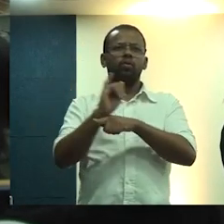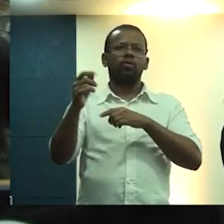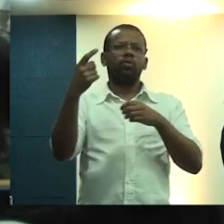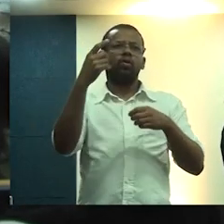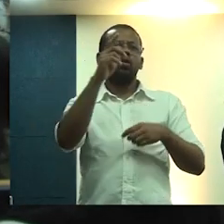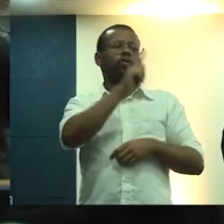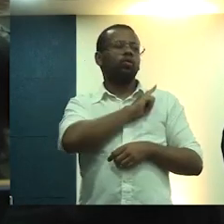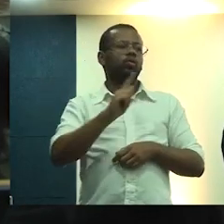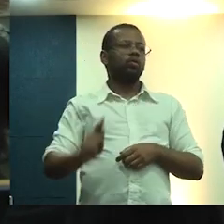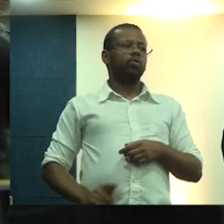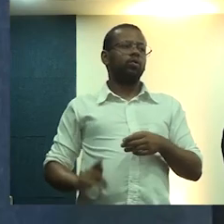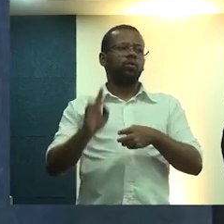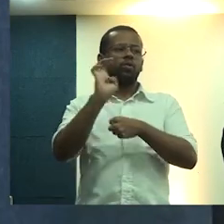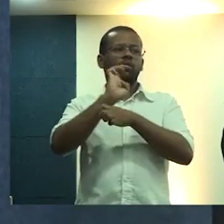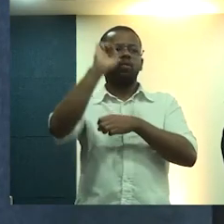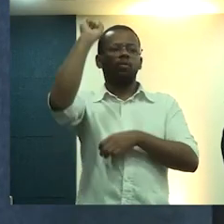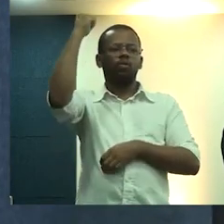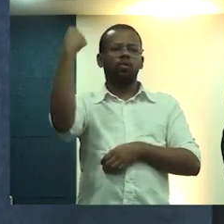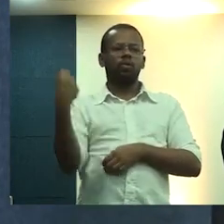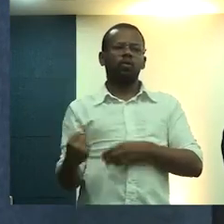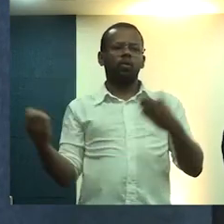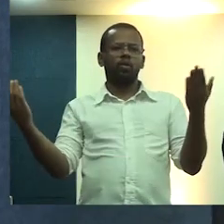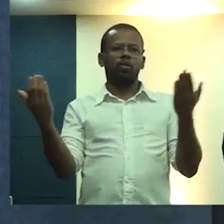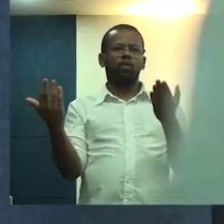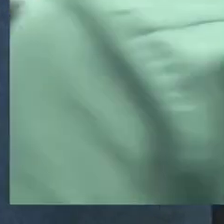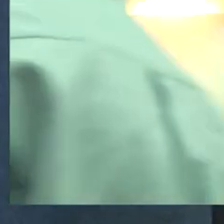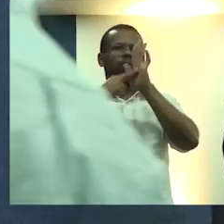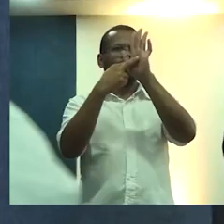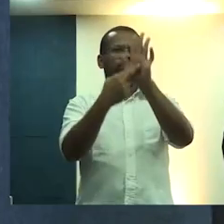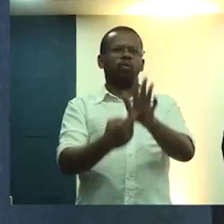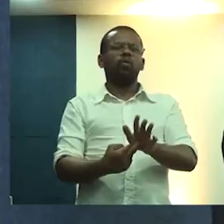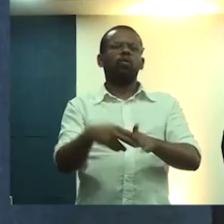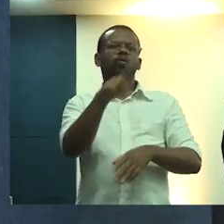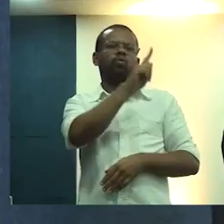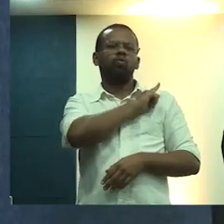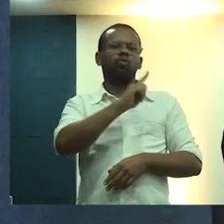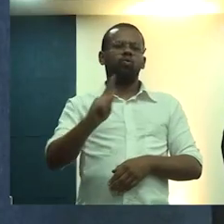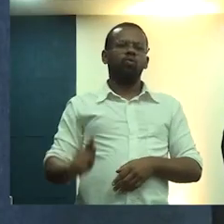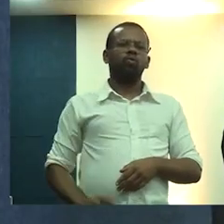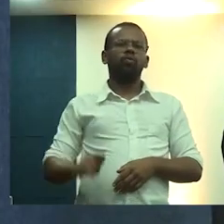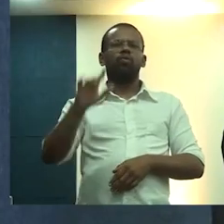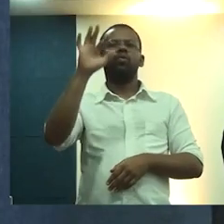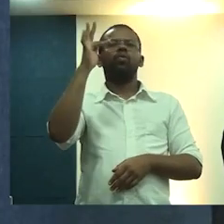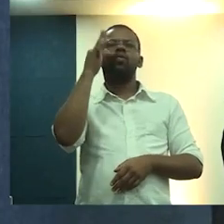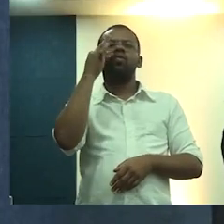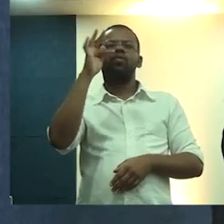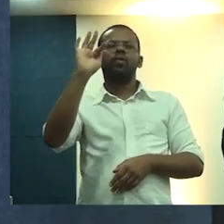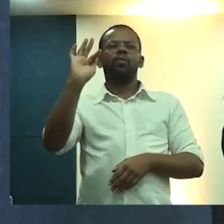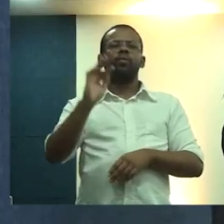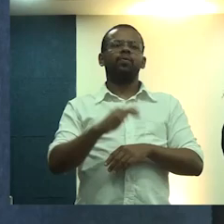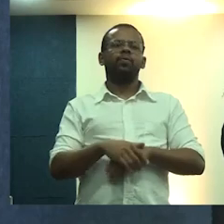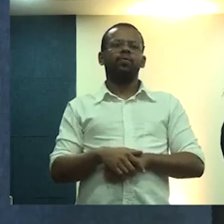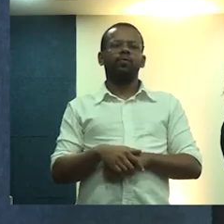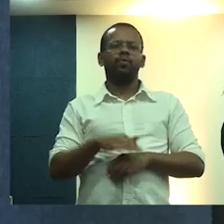Governo do Estado de Sergipe, neste ato representando o governador Fábio Mitidieri.